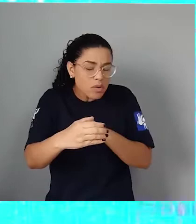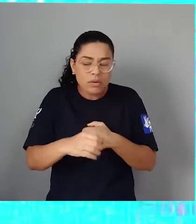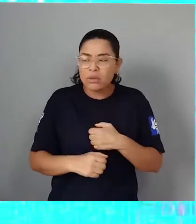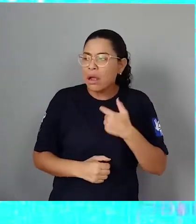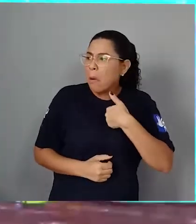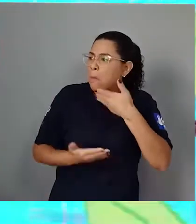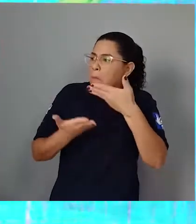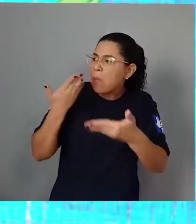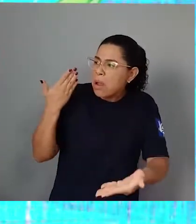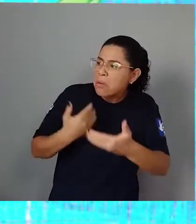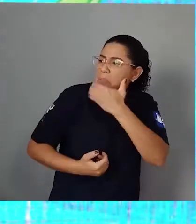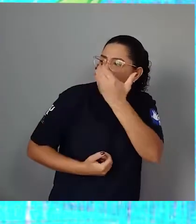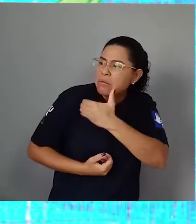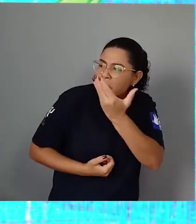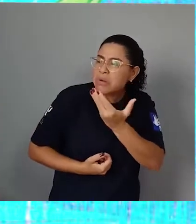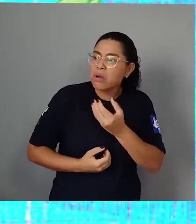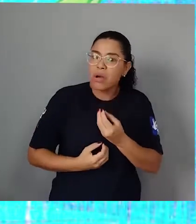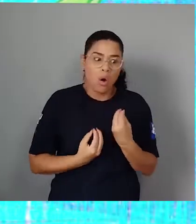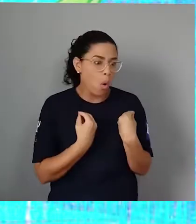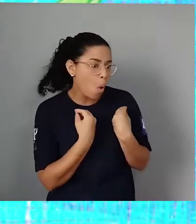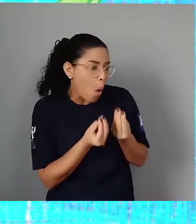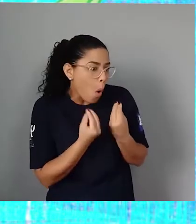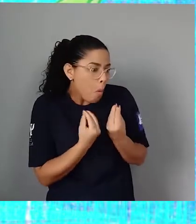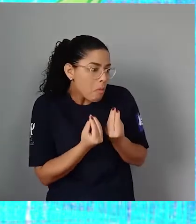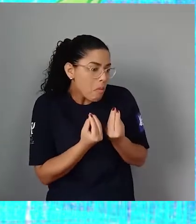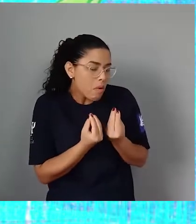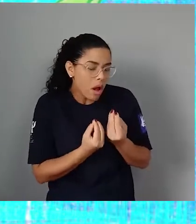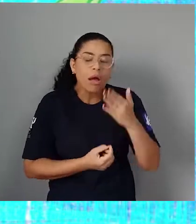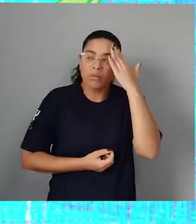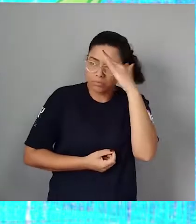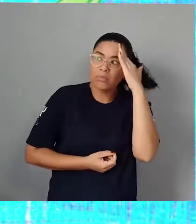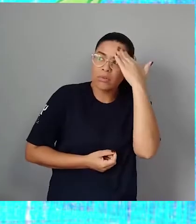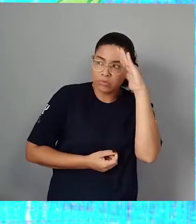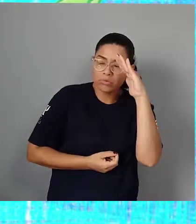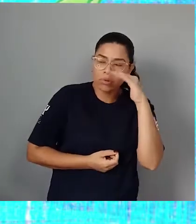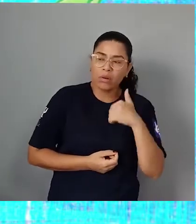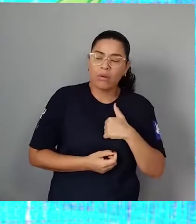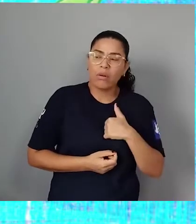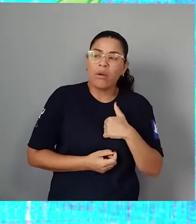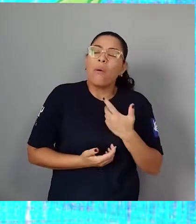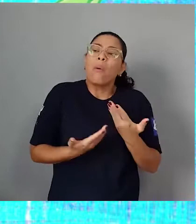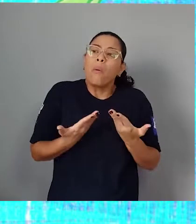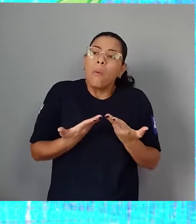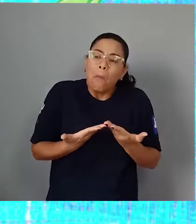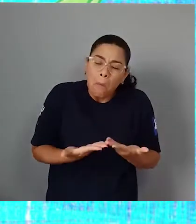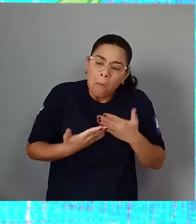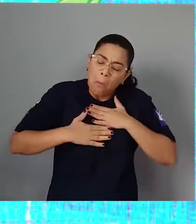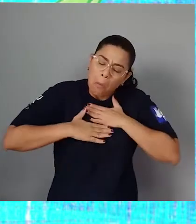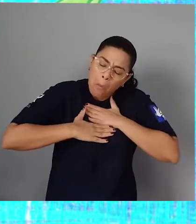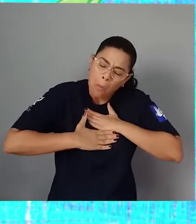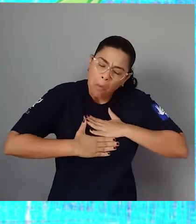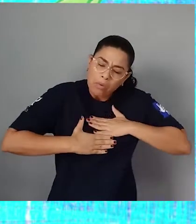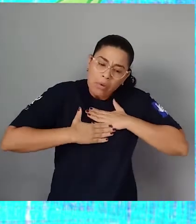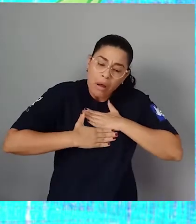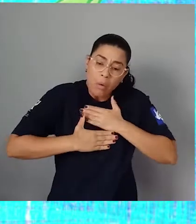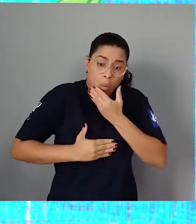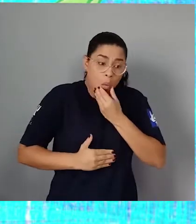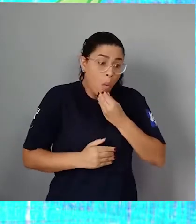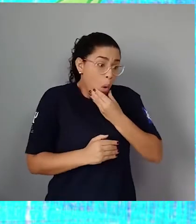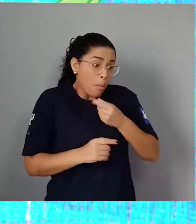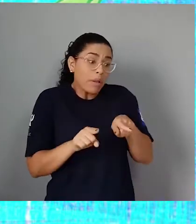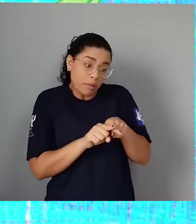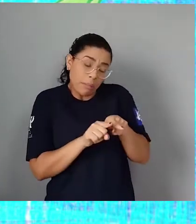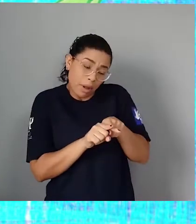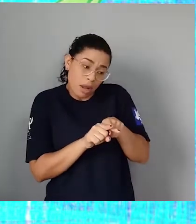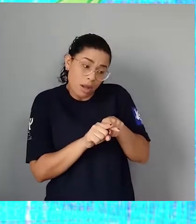Como? Ah, entendi! Gostava tanto da minha maçã! O moço também! Mas você está